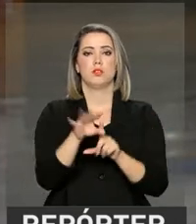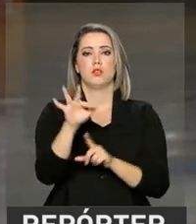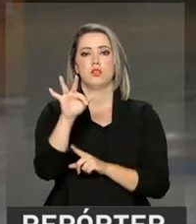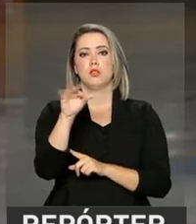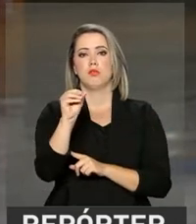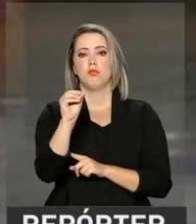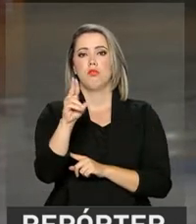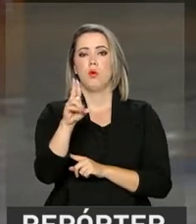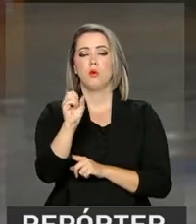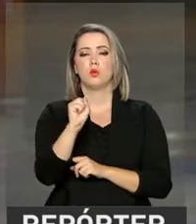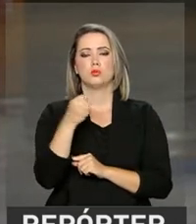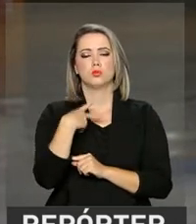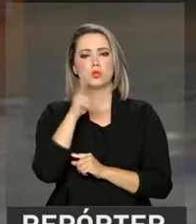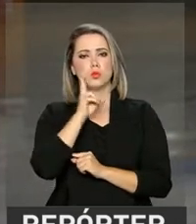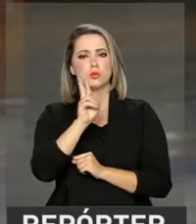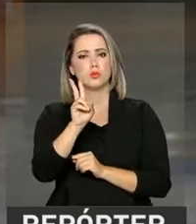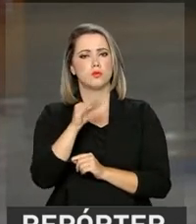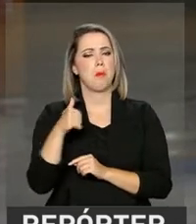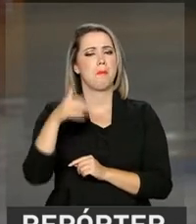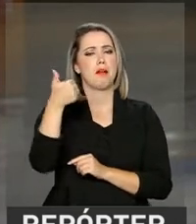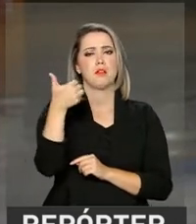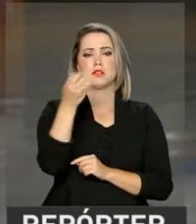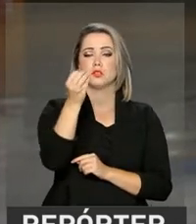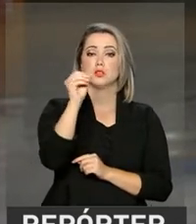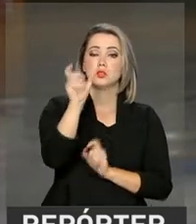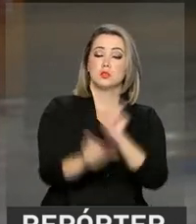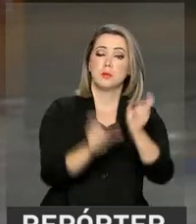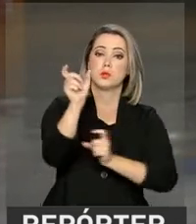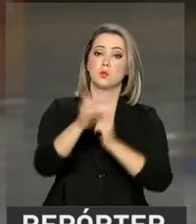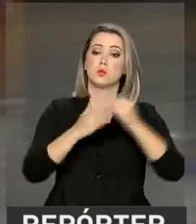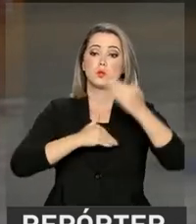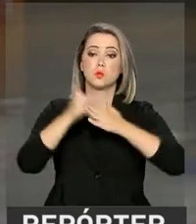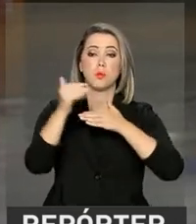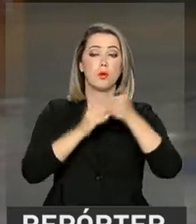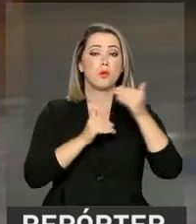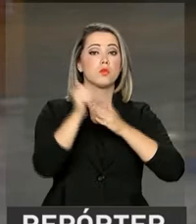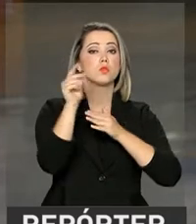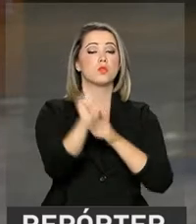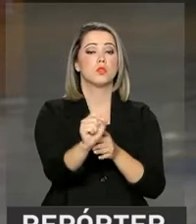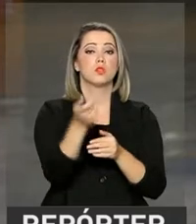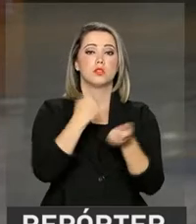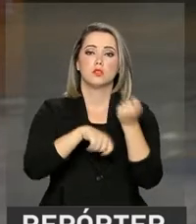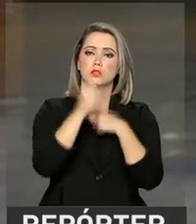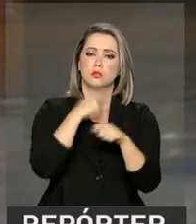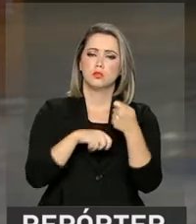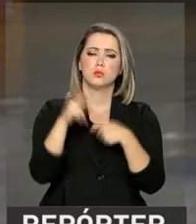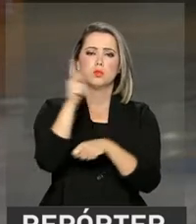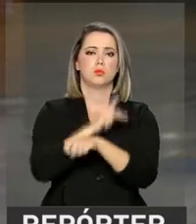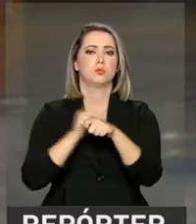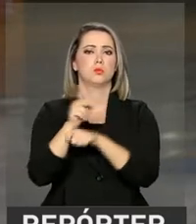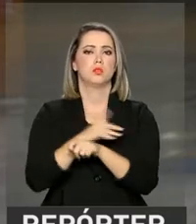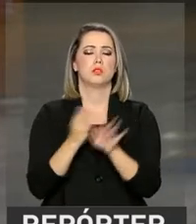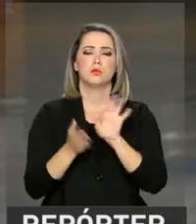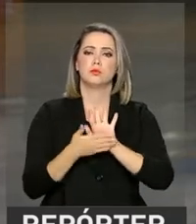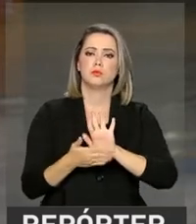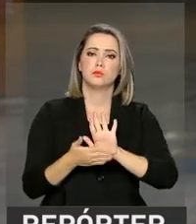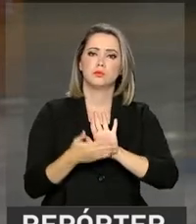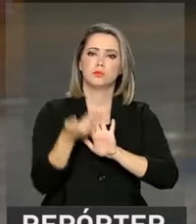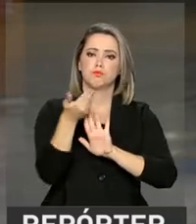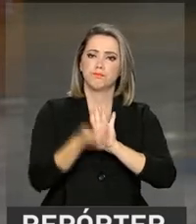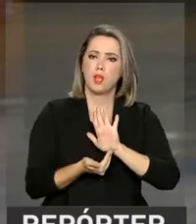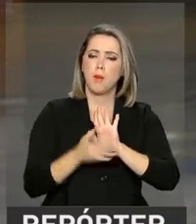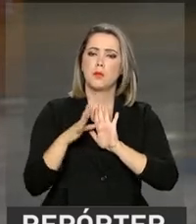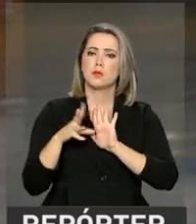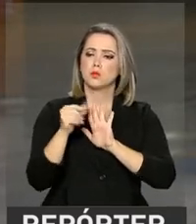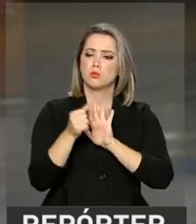semanalmente os 100 maiores analistas, especialistas econômicos do país e apresenta essas